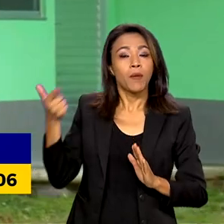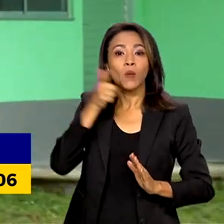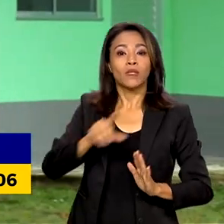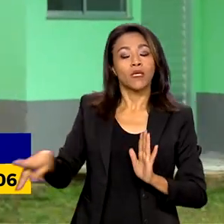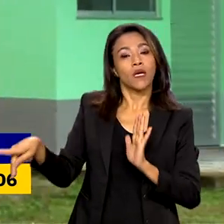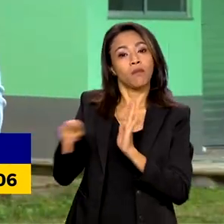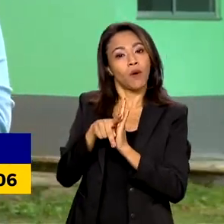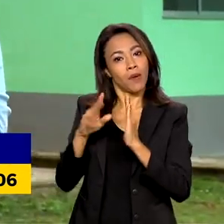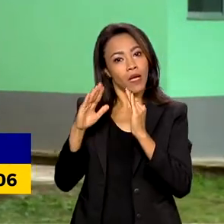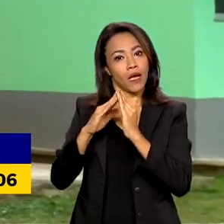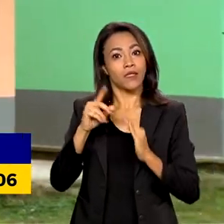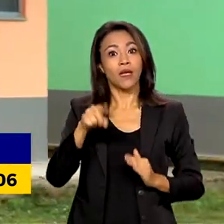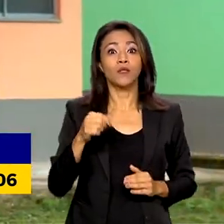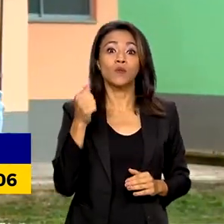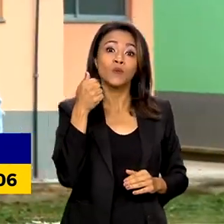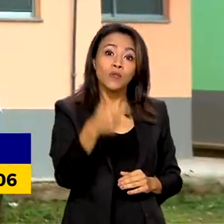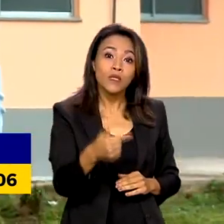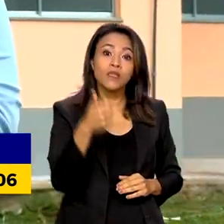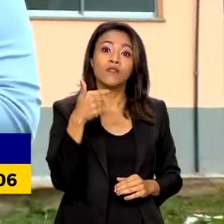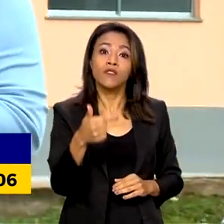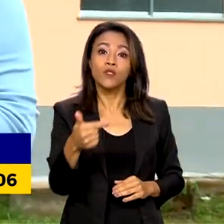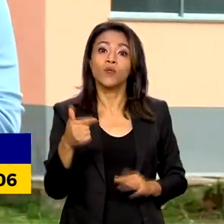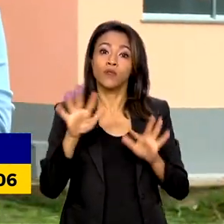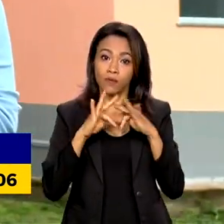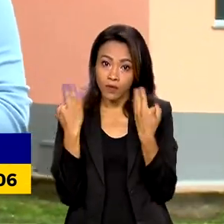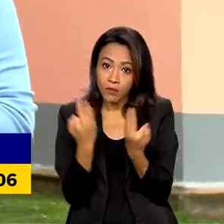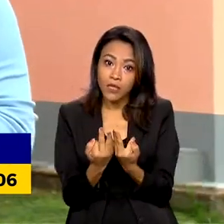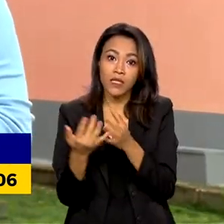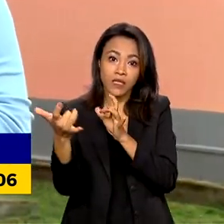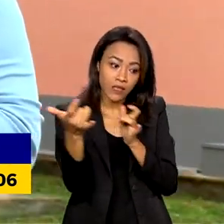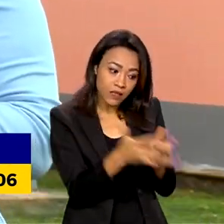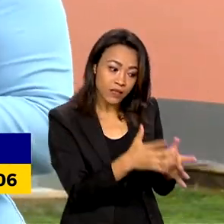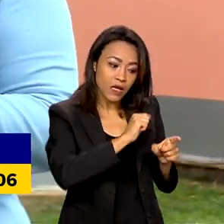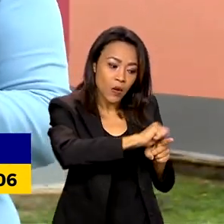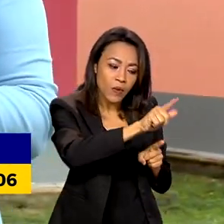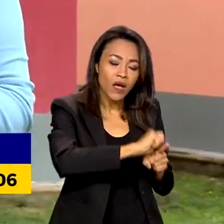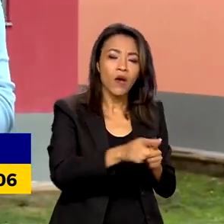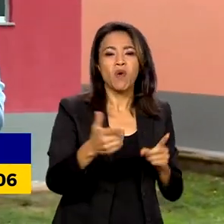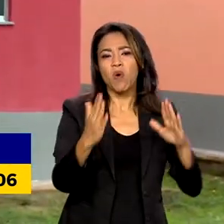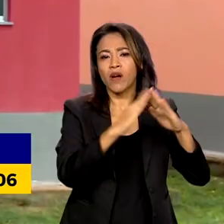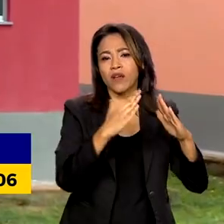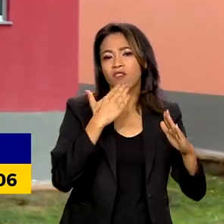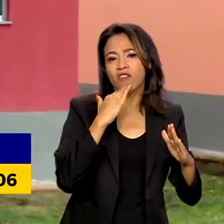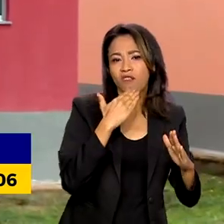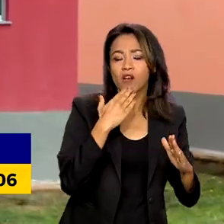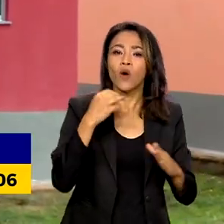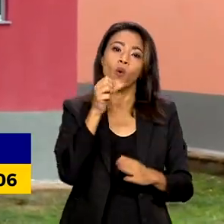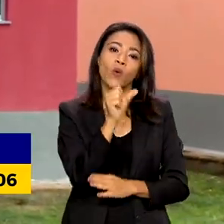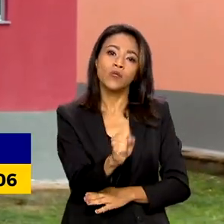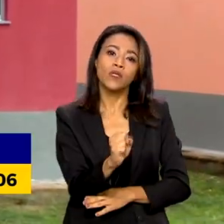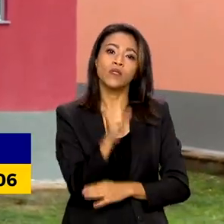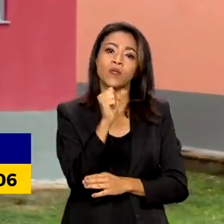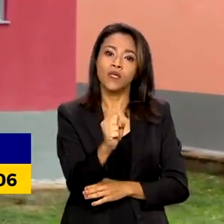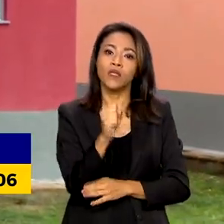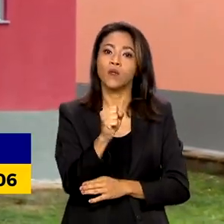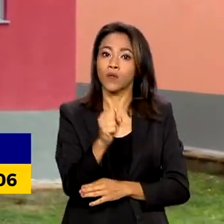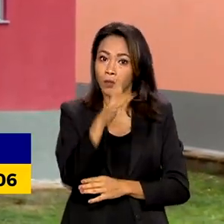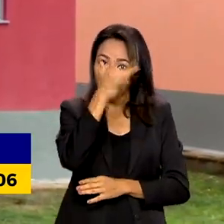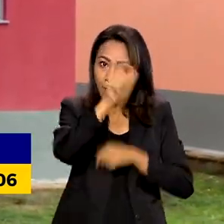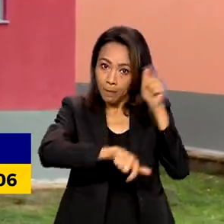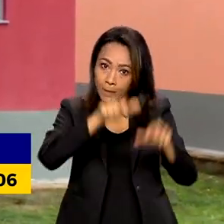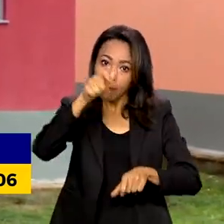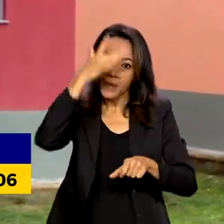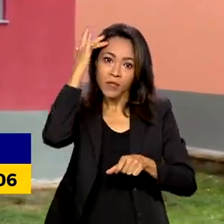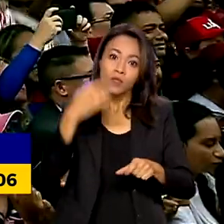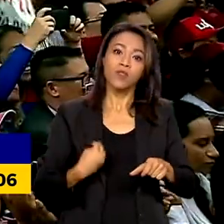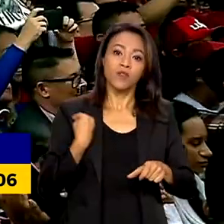222 lares que tiram do aluguel ou da moradia precária 888 pessoas que vivem aqui na